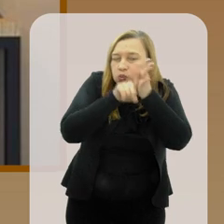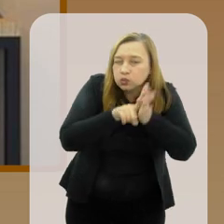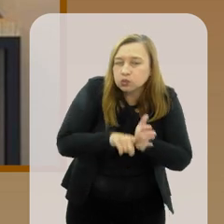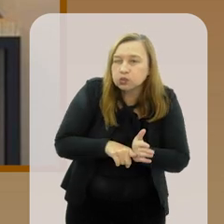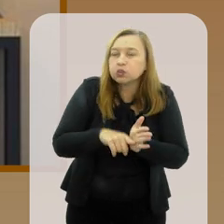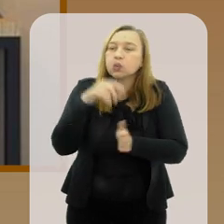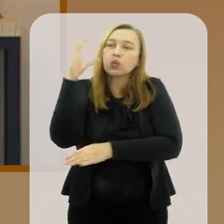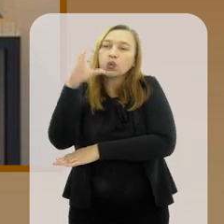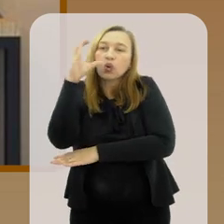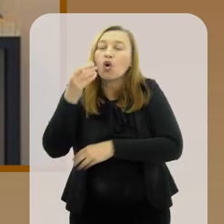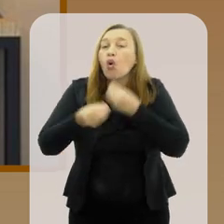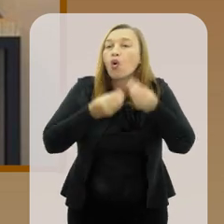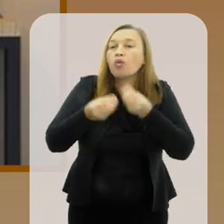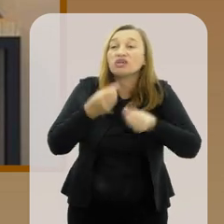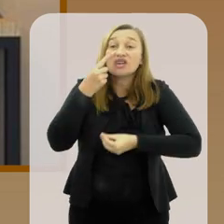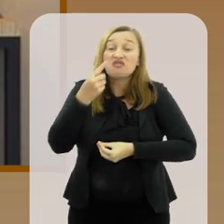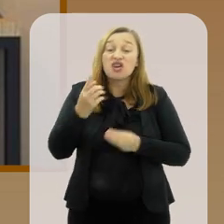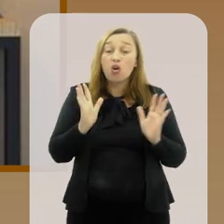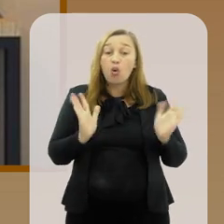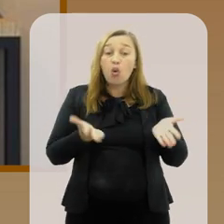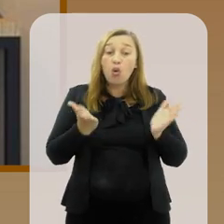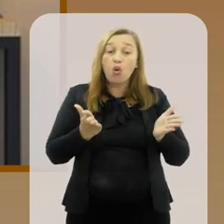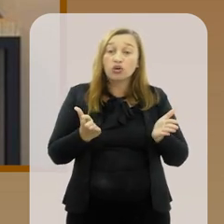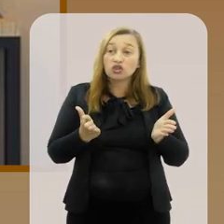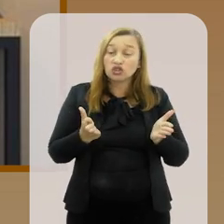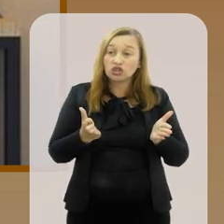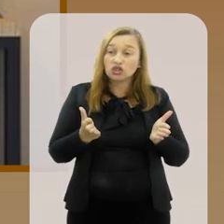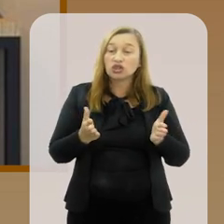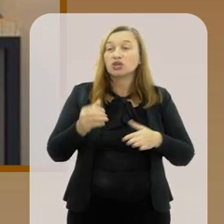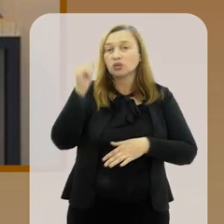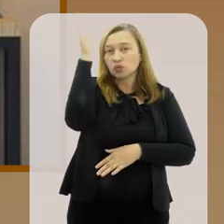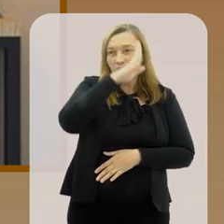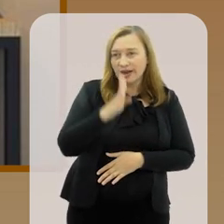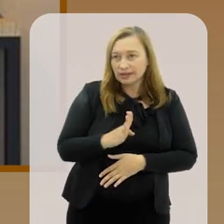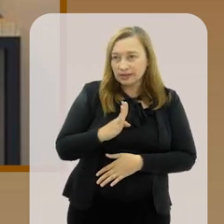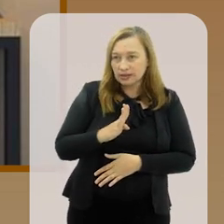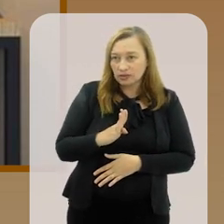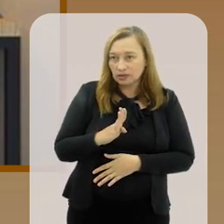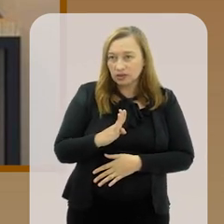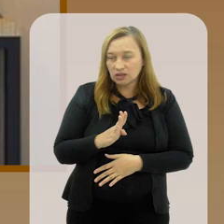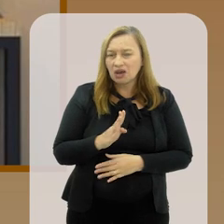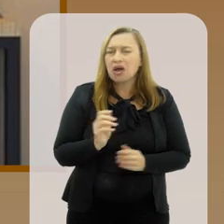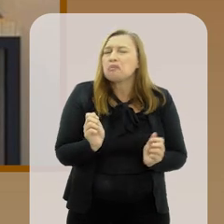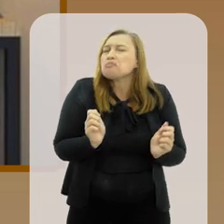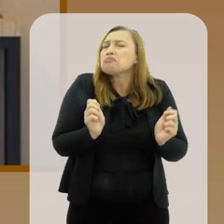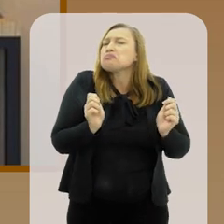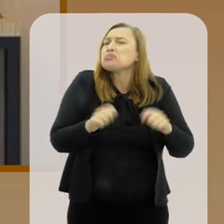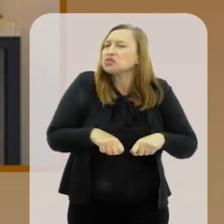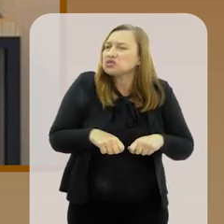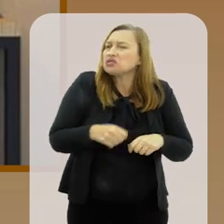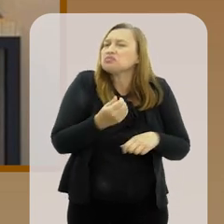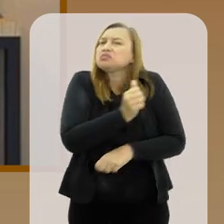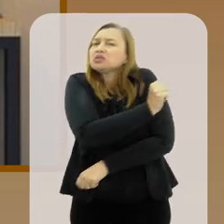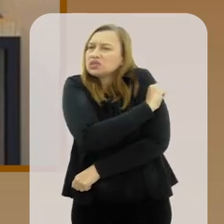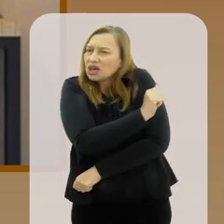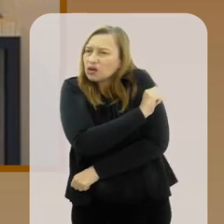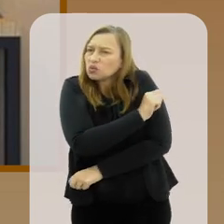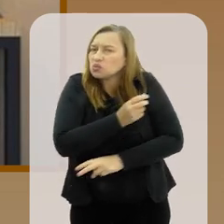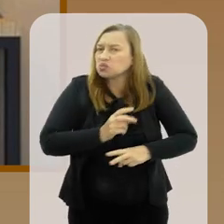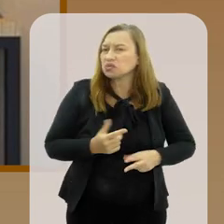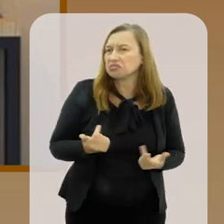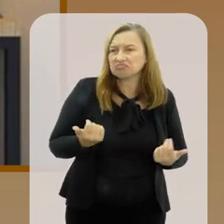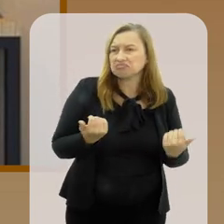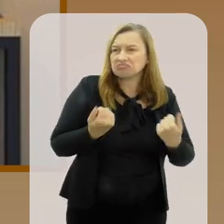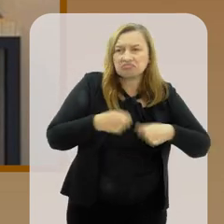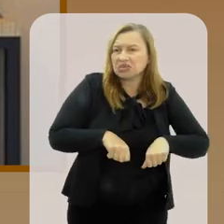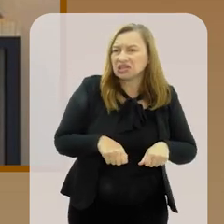ciência à pesquisa como é que você enxerga hoje esse cenário no Brasil? Esse cenário é possível